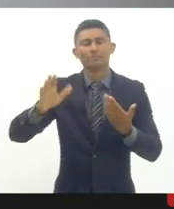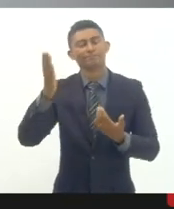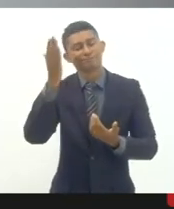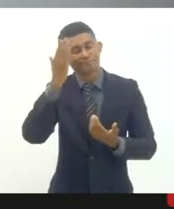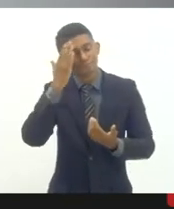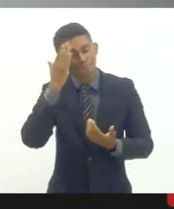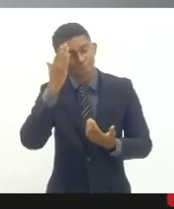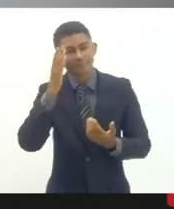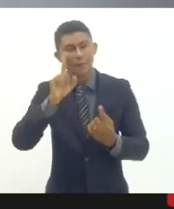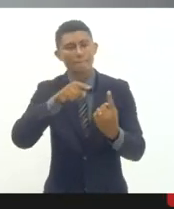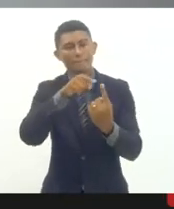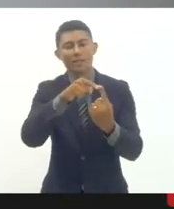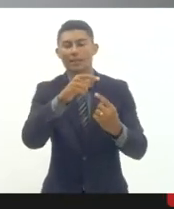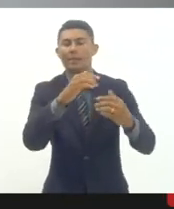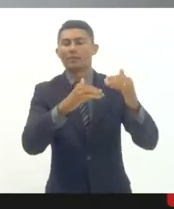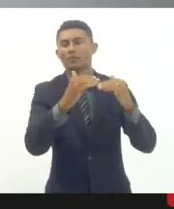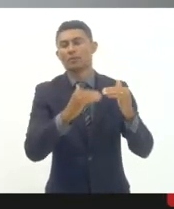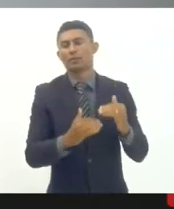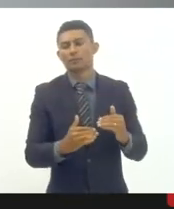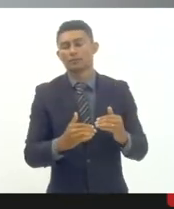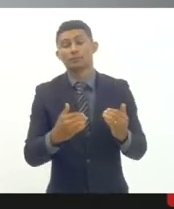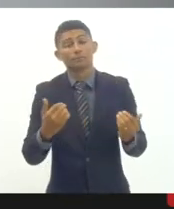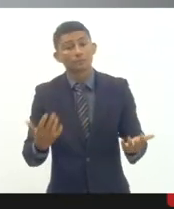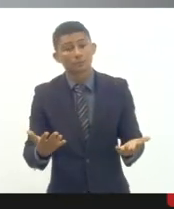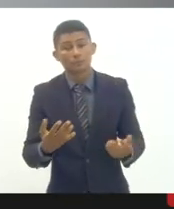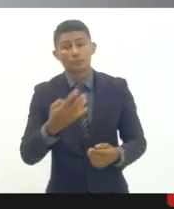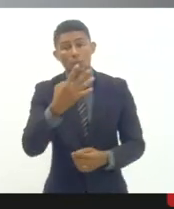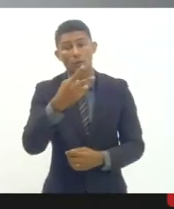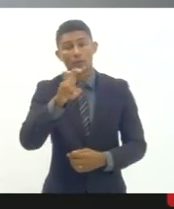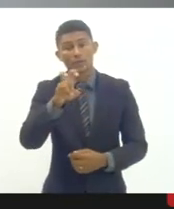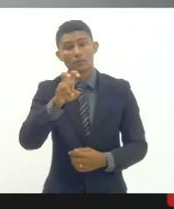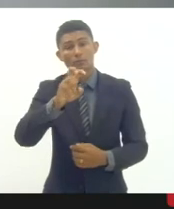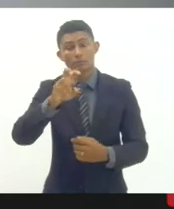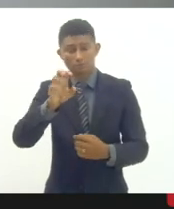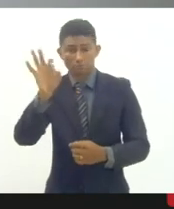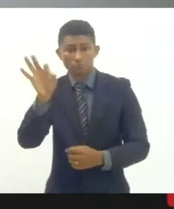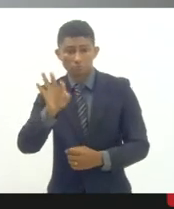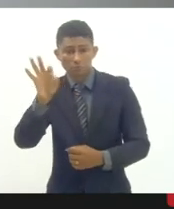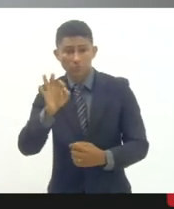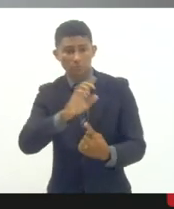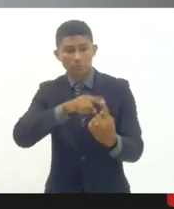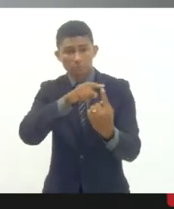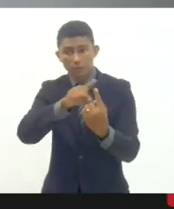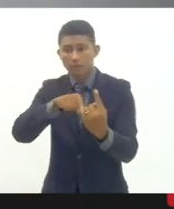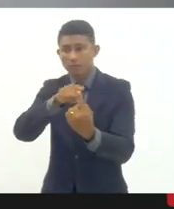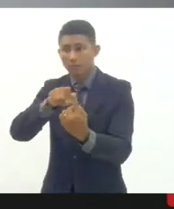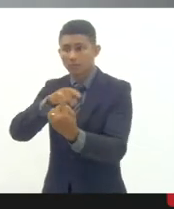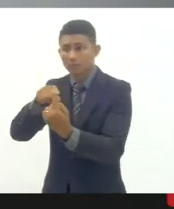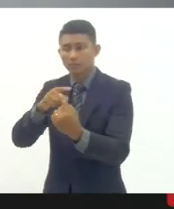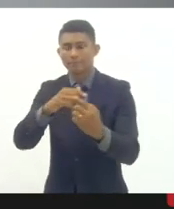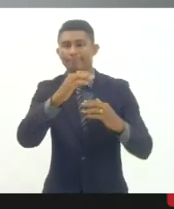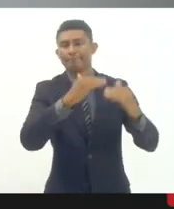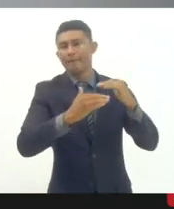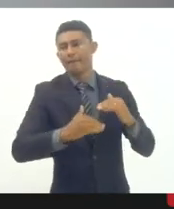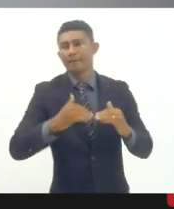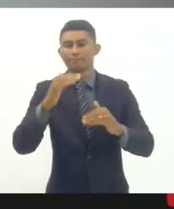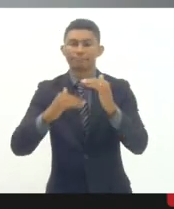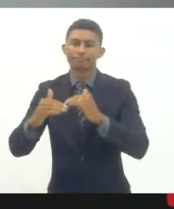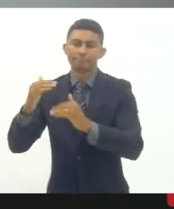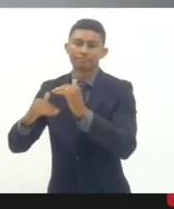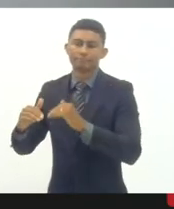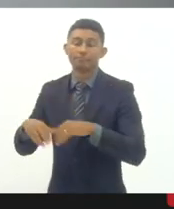retrocesso então pelo menos 45% das metas estão em retrocesso o que significa que